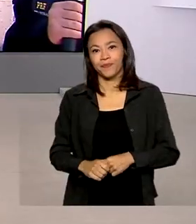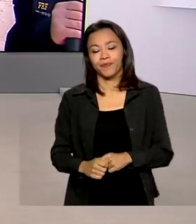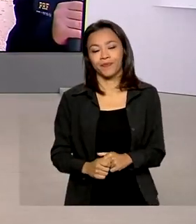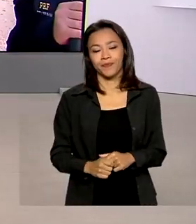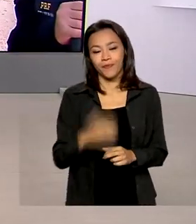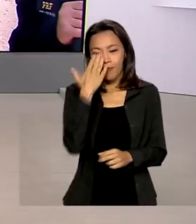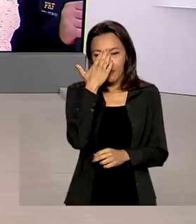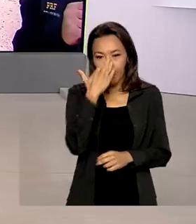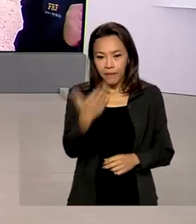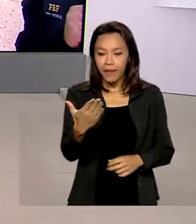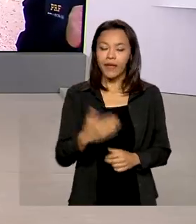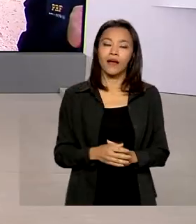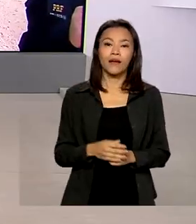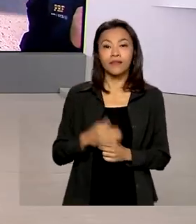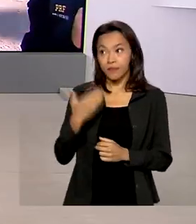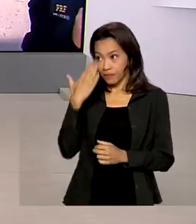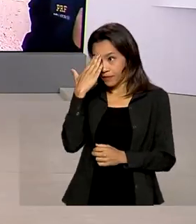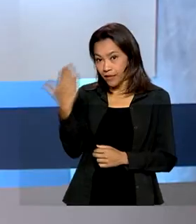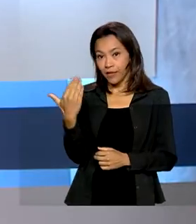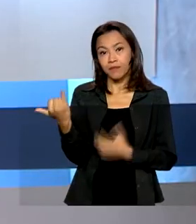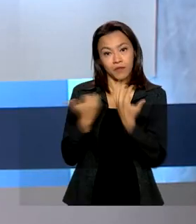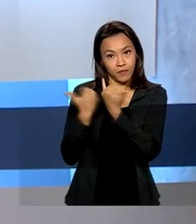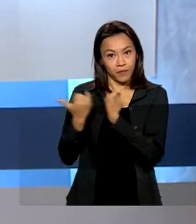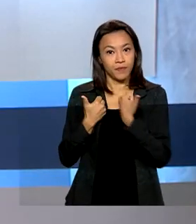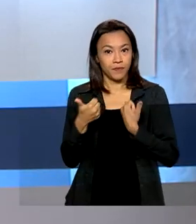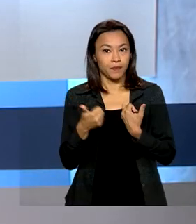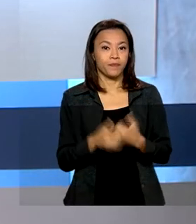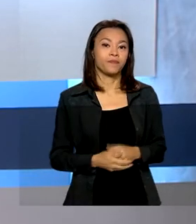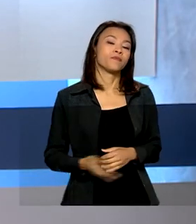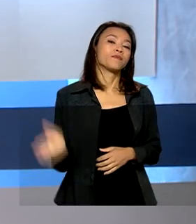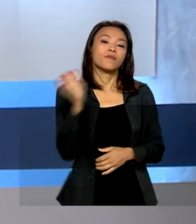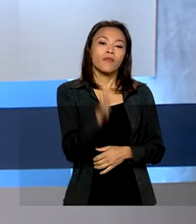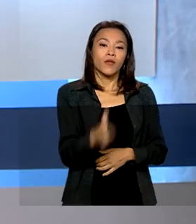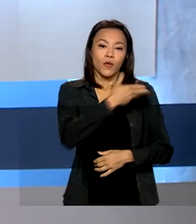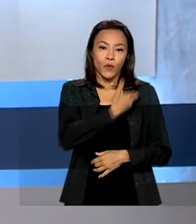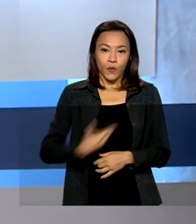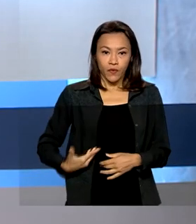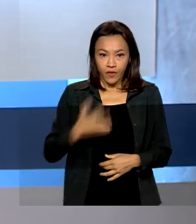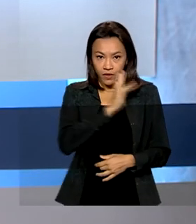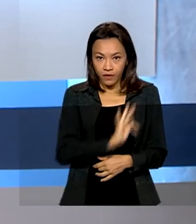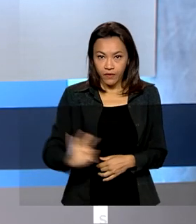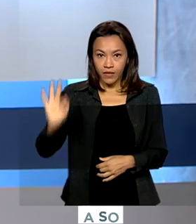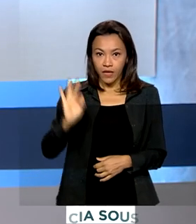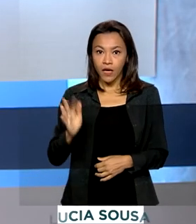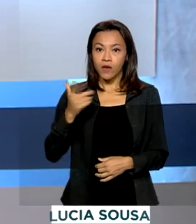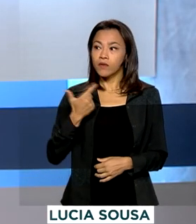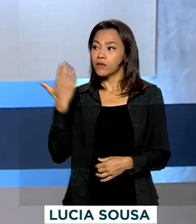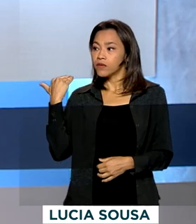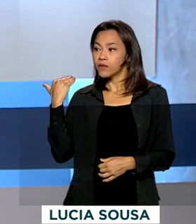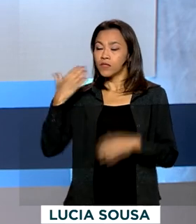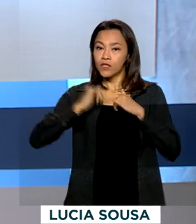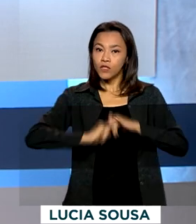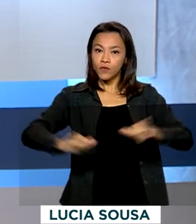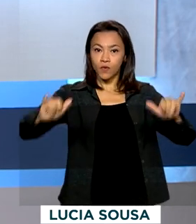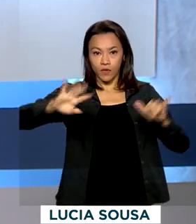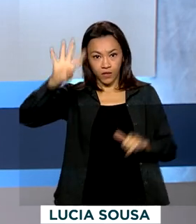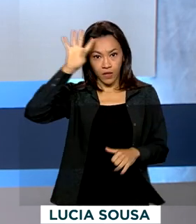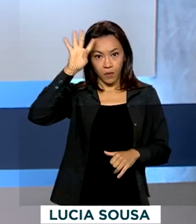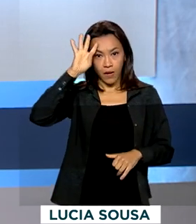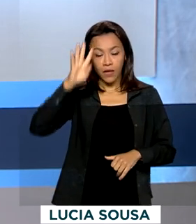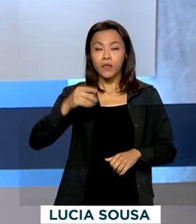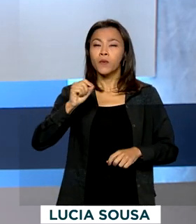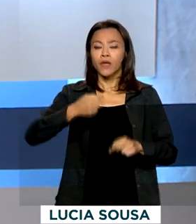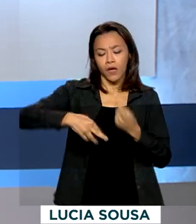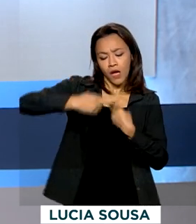Obrigada, Glauco e Mônica, pelas informações. E o governo federal lançou nesta quarta-feira o programa Recicla Mais, para